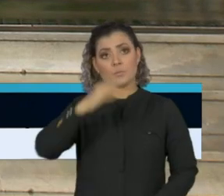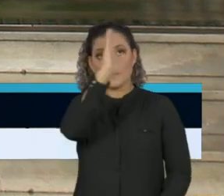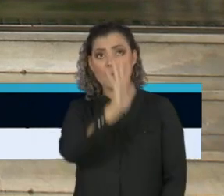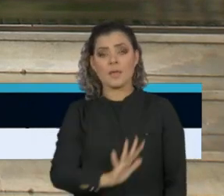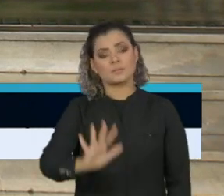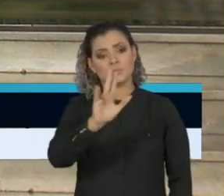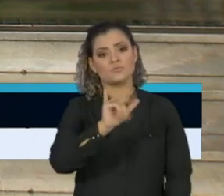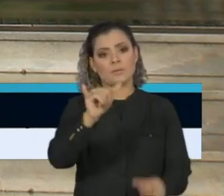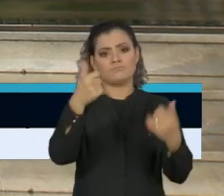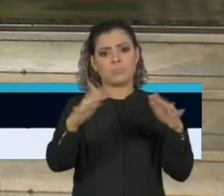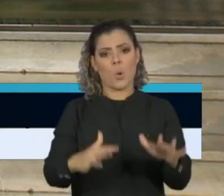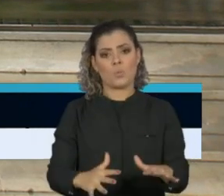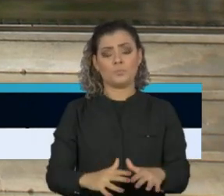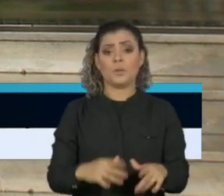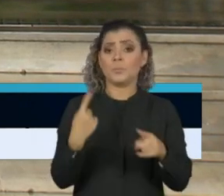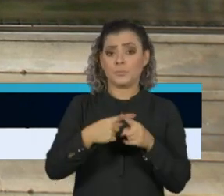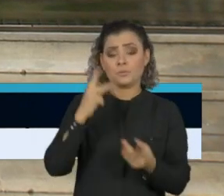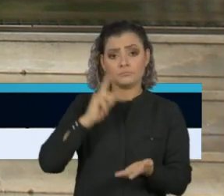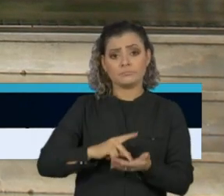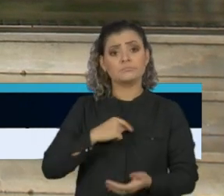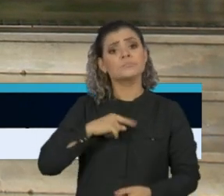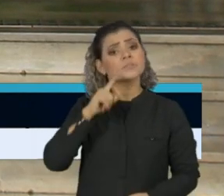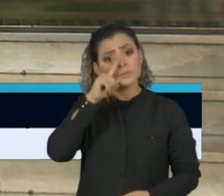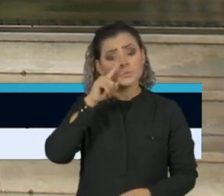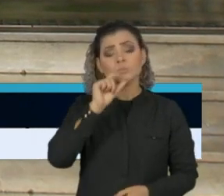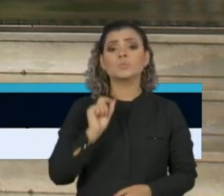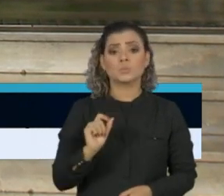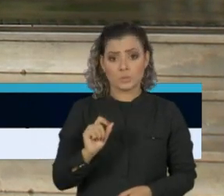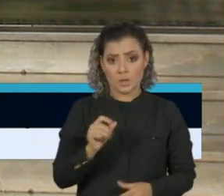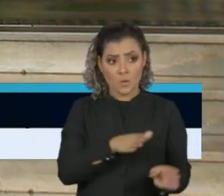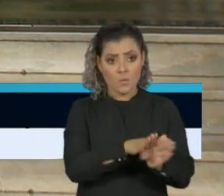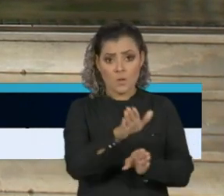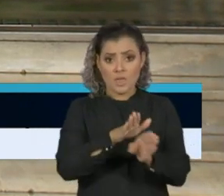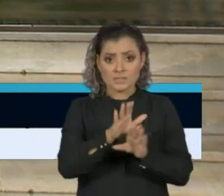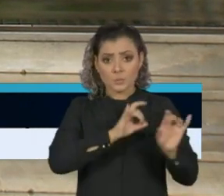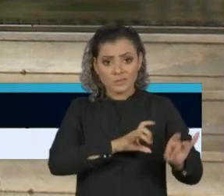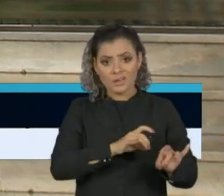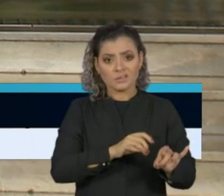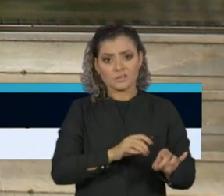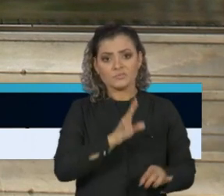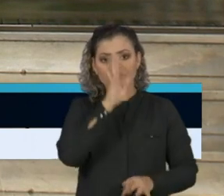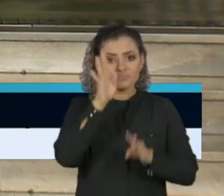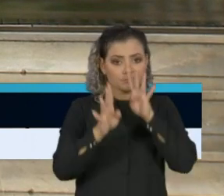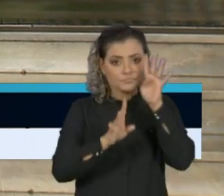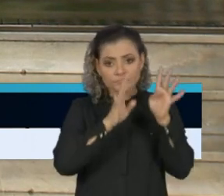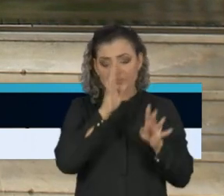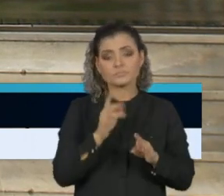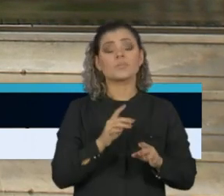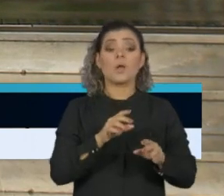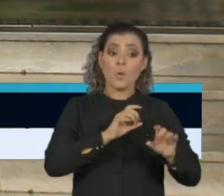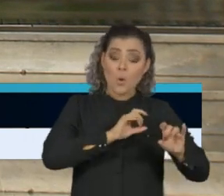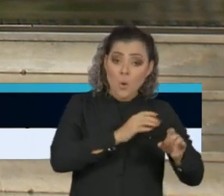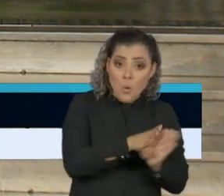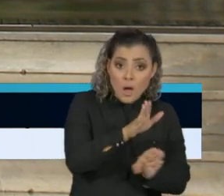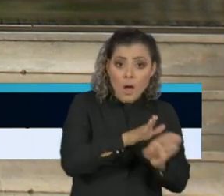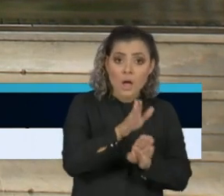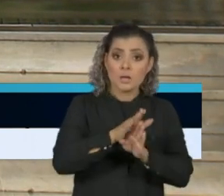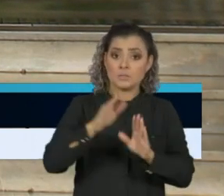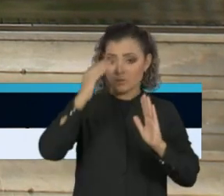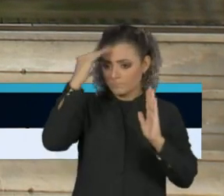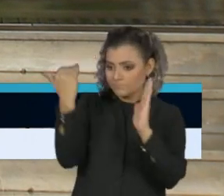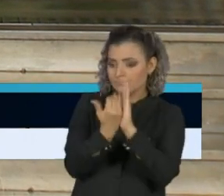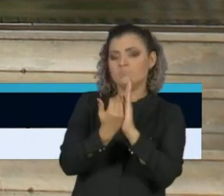país. Porque haverá o risco de termos não mais uma orientação técnica, uma orientação baseada e fundamentada